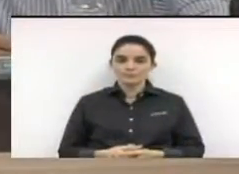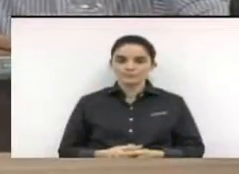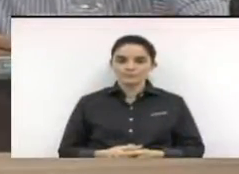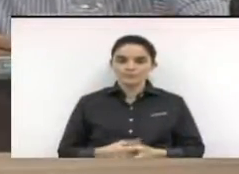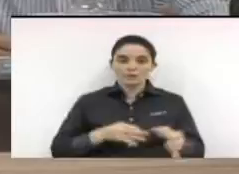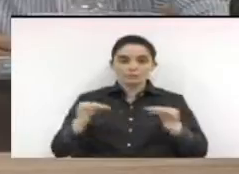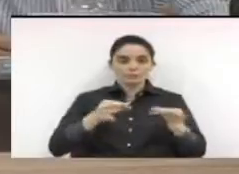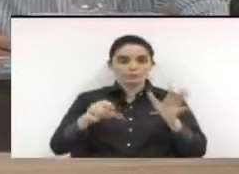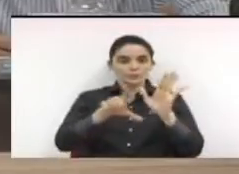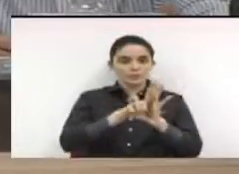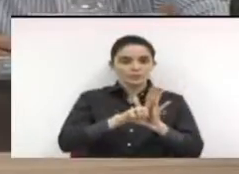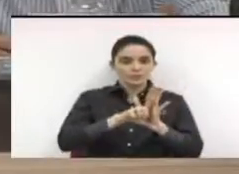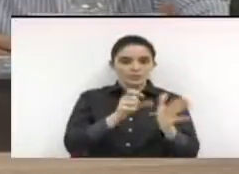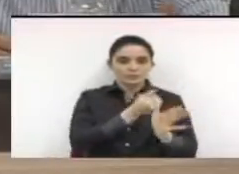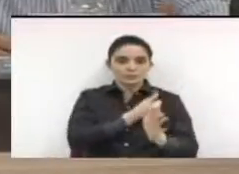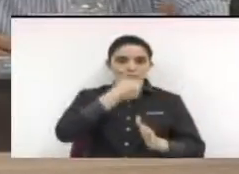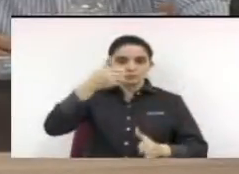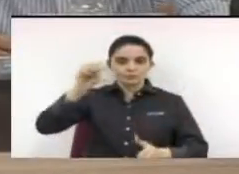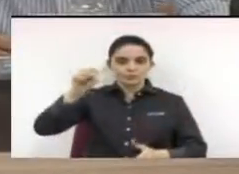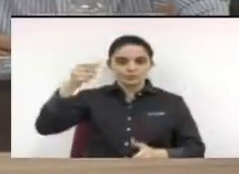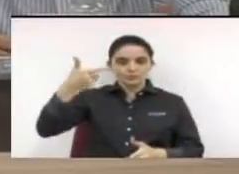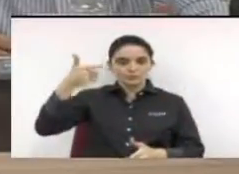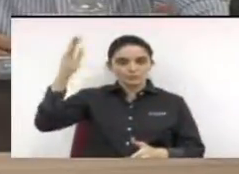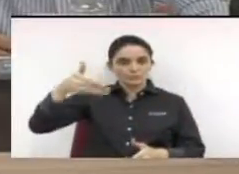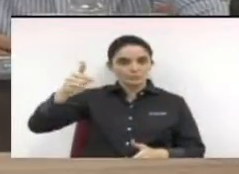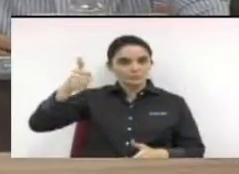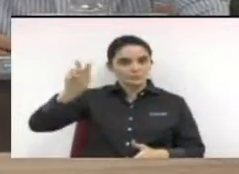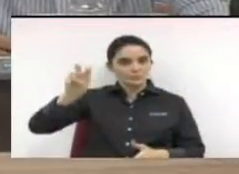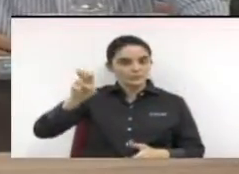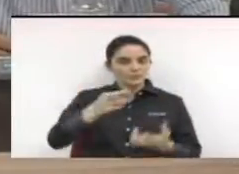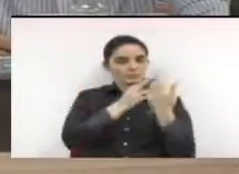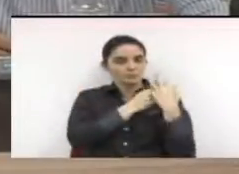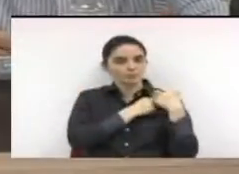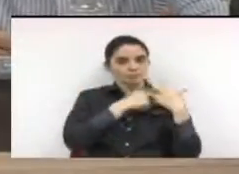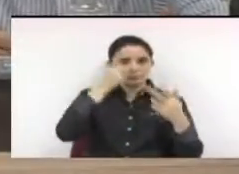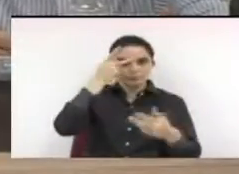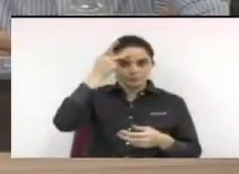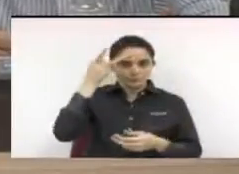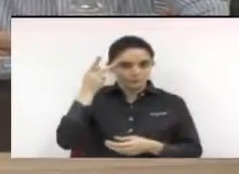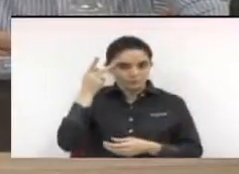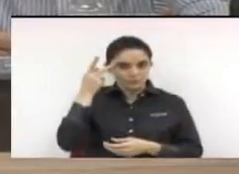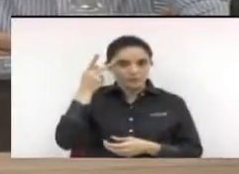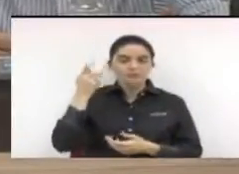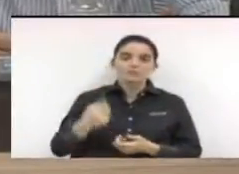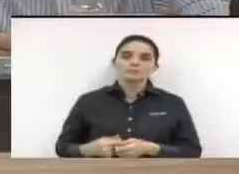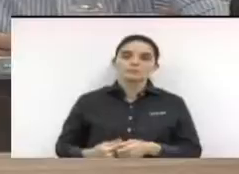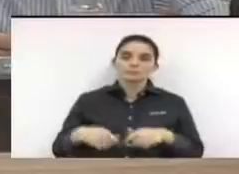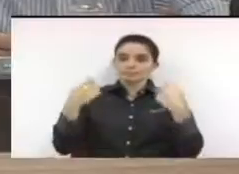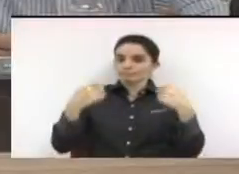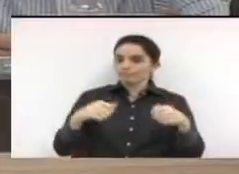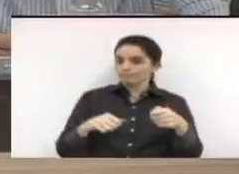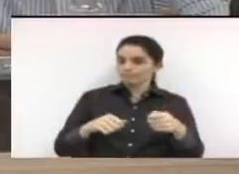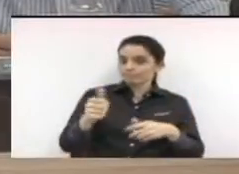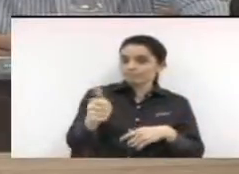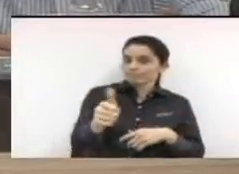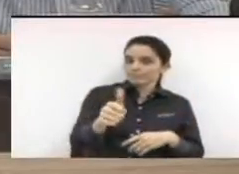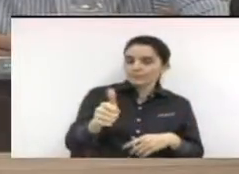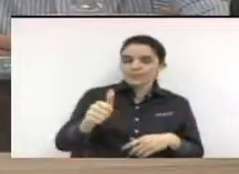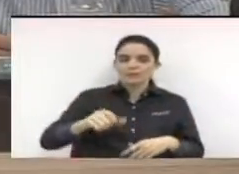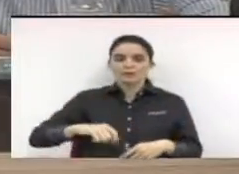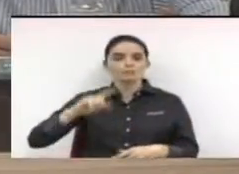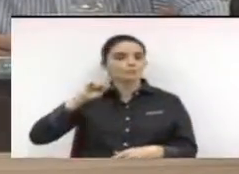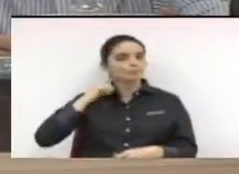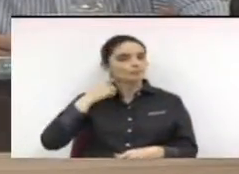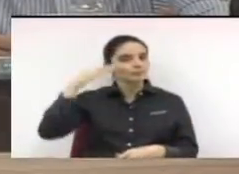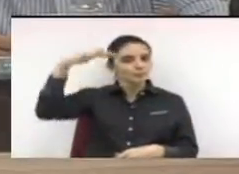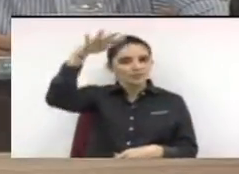182, barra 2015, de autoria do excelentíssimo senhor prefeito Paulo César Junqueira Radich, que dispõe sobre medidas de controle da